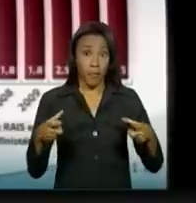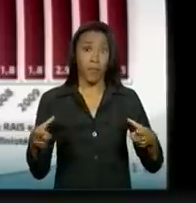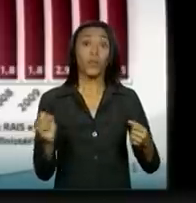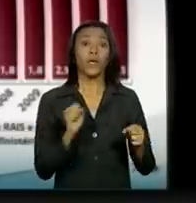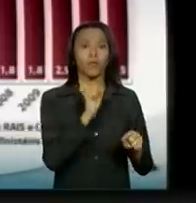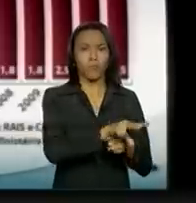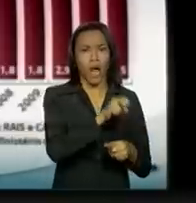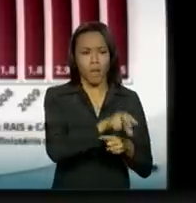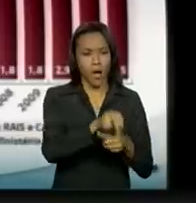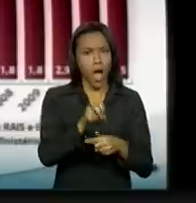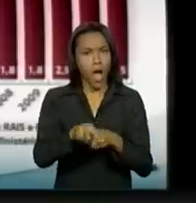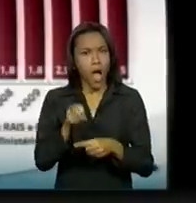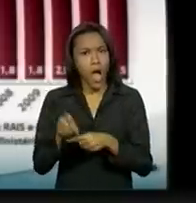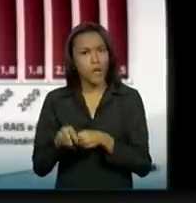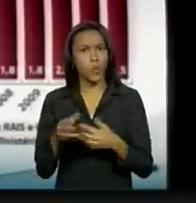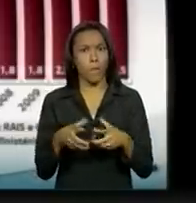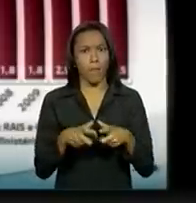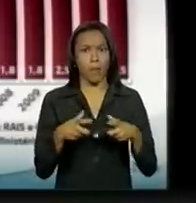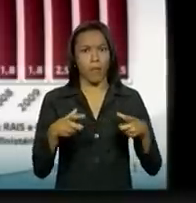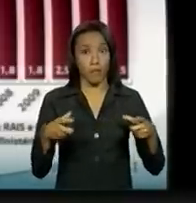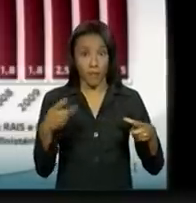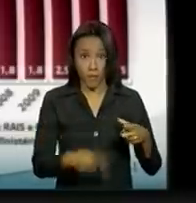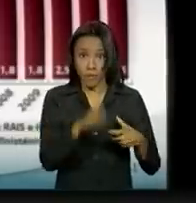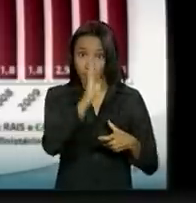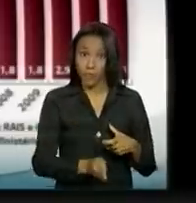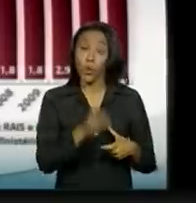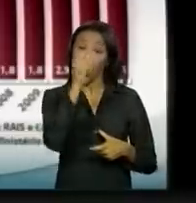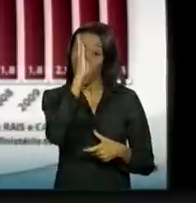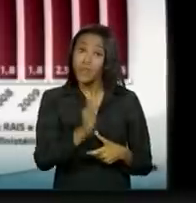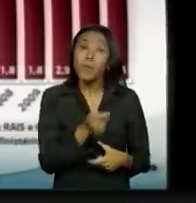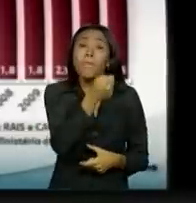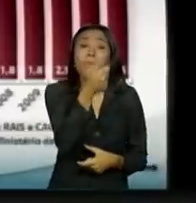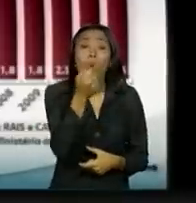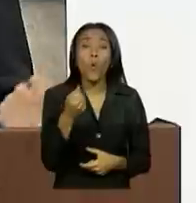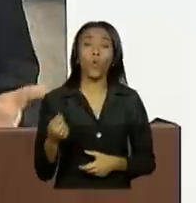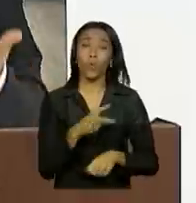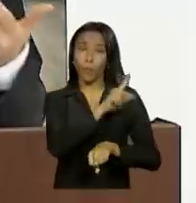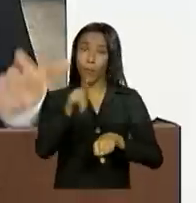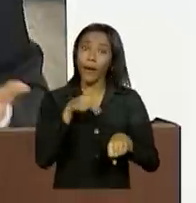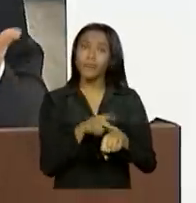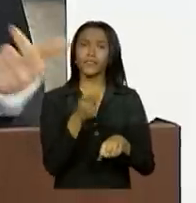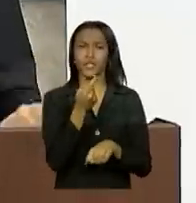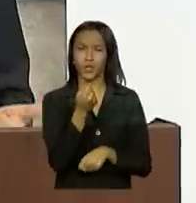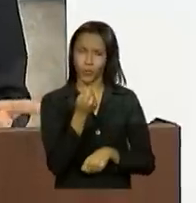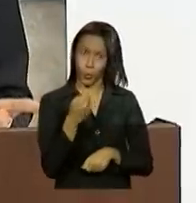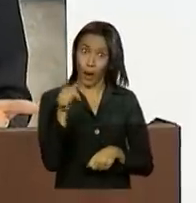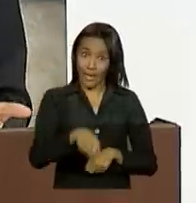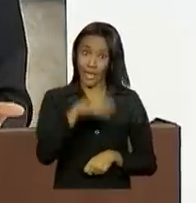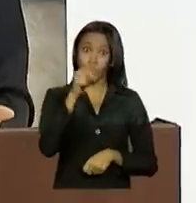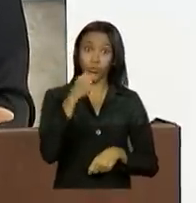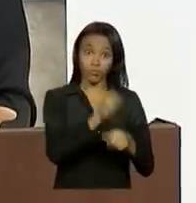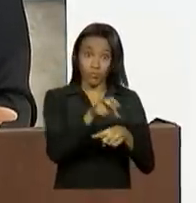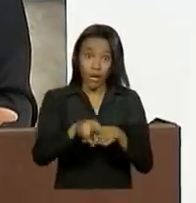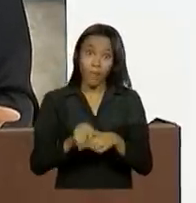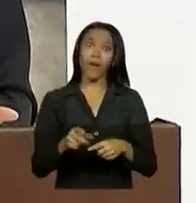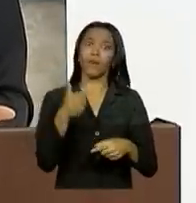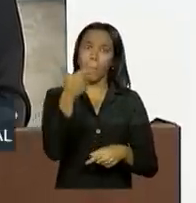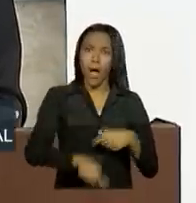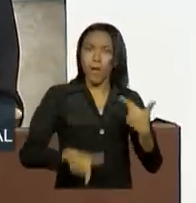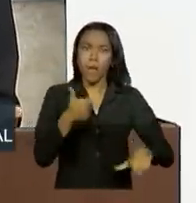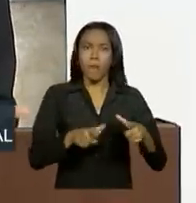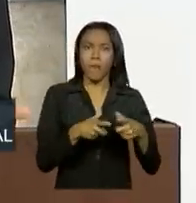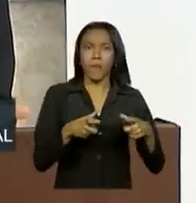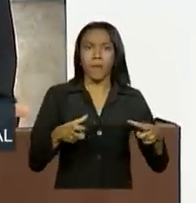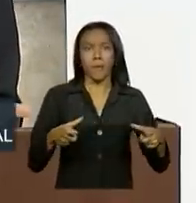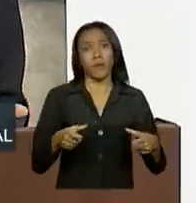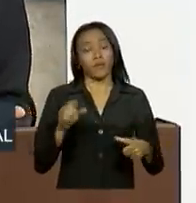trabalho, o aumento do emprego. O Brasil é um dos poucos países onde o emprego continua aumentando. Nós temos visto o